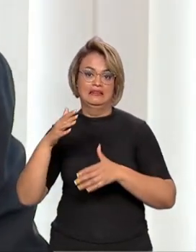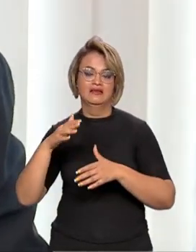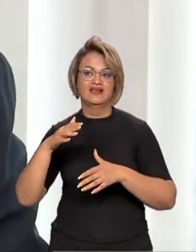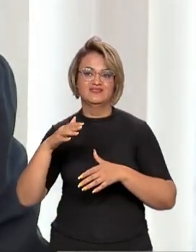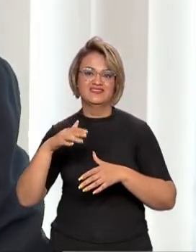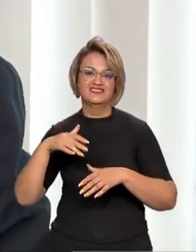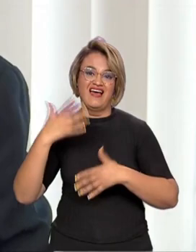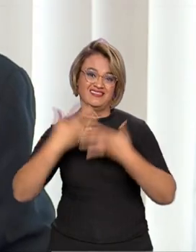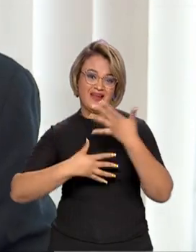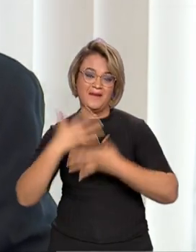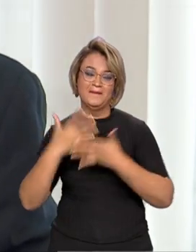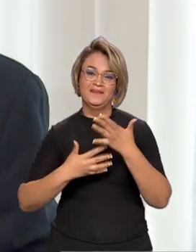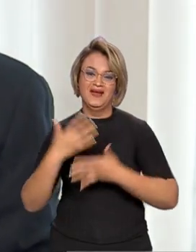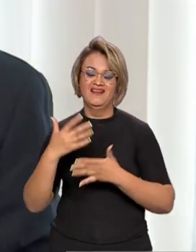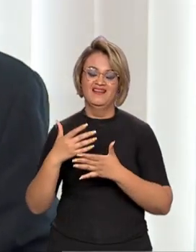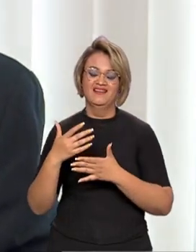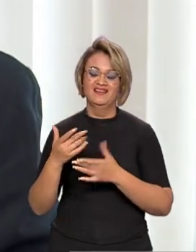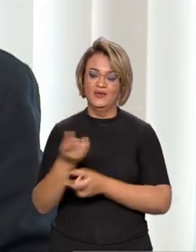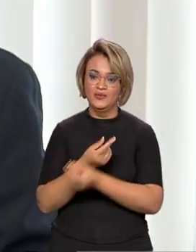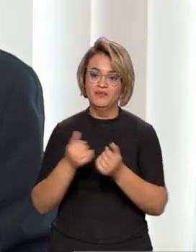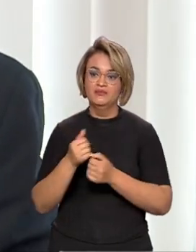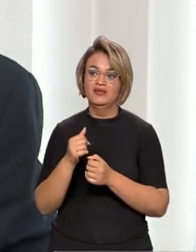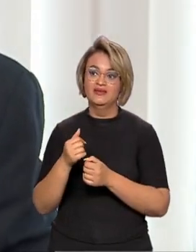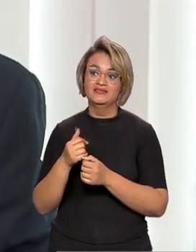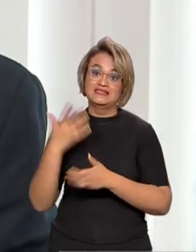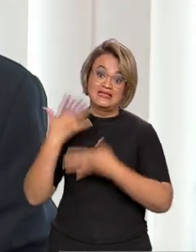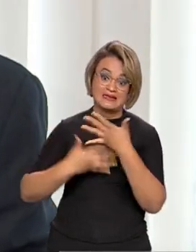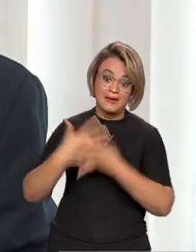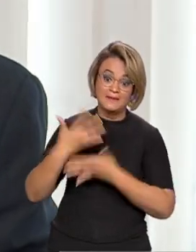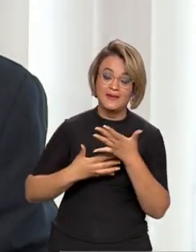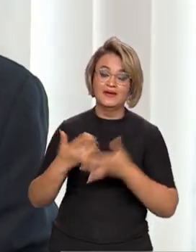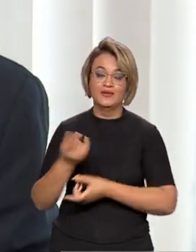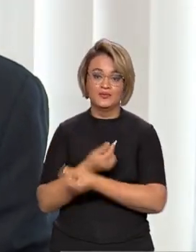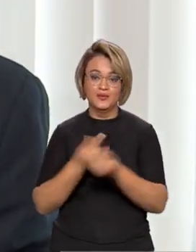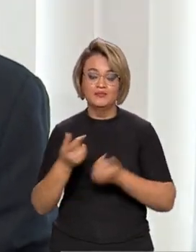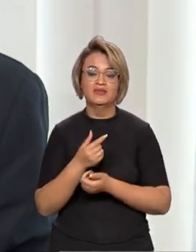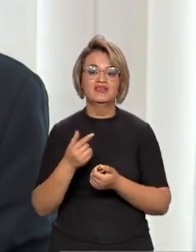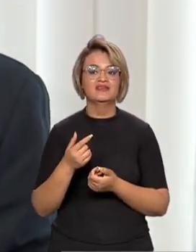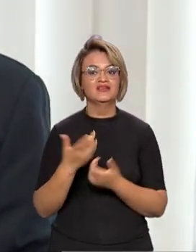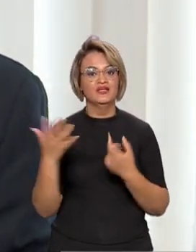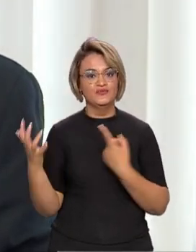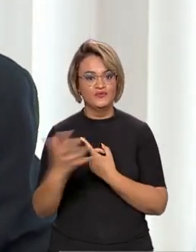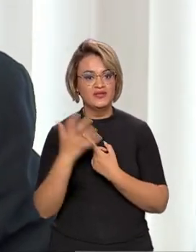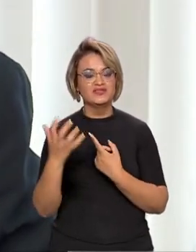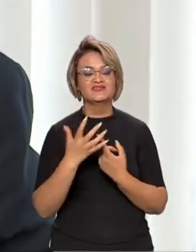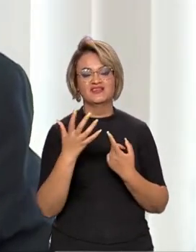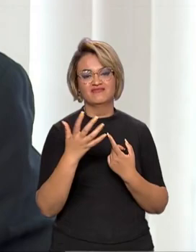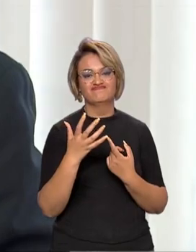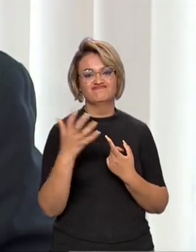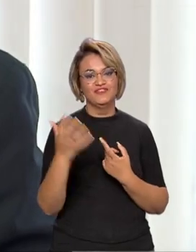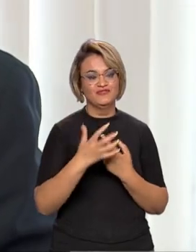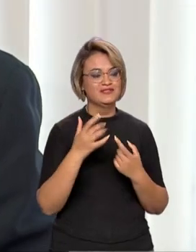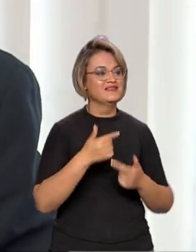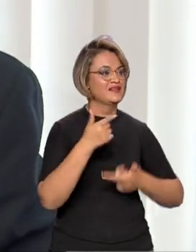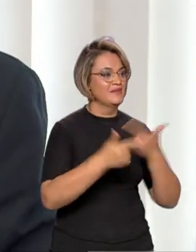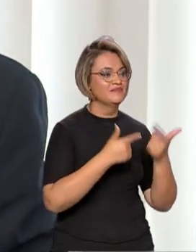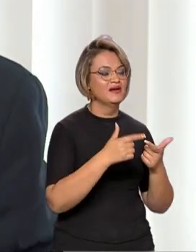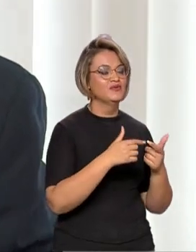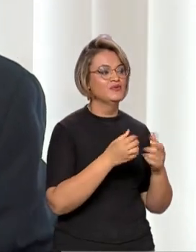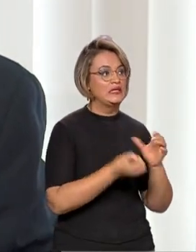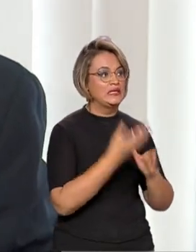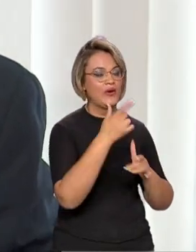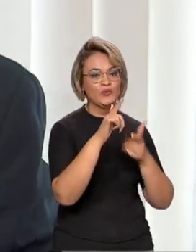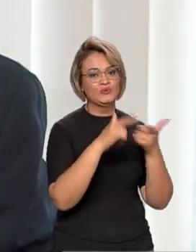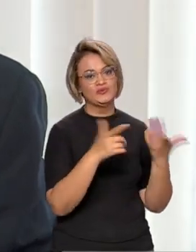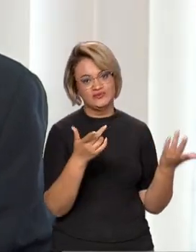atividades econômicas. E, portanto, se atrapalhar as atividades econômicas, interfere diretamente na quantidade de emprego que gera ou